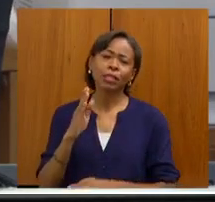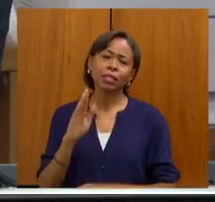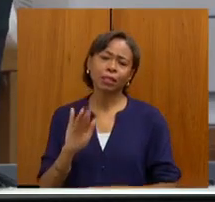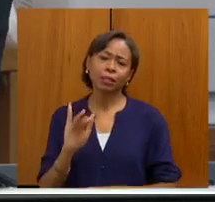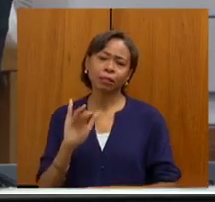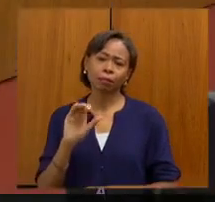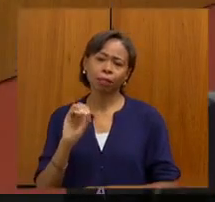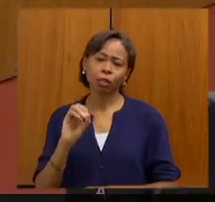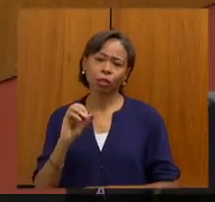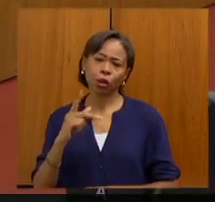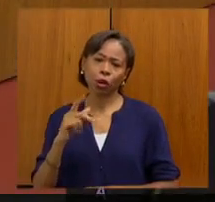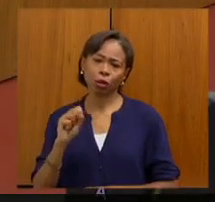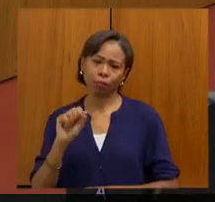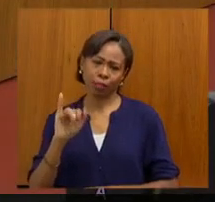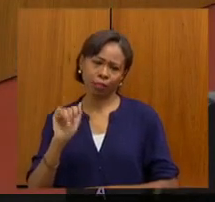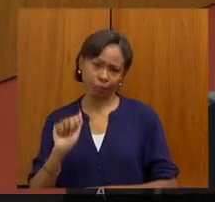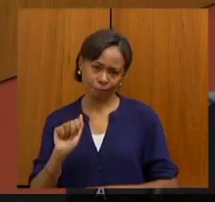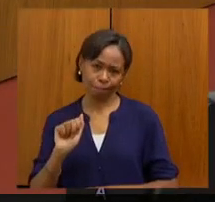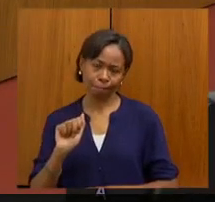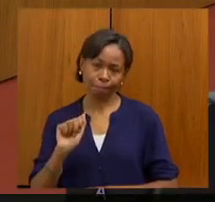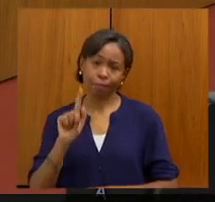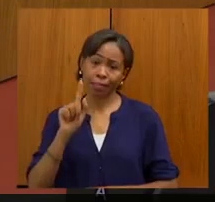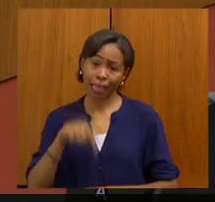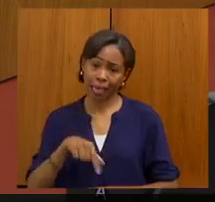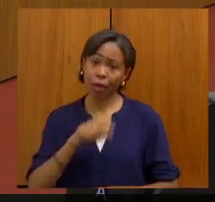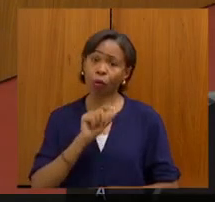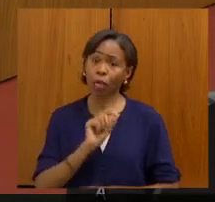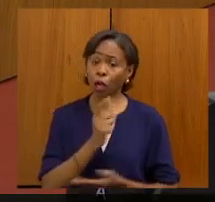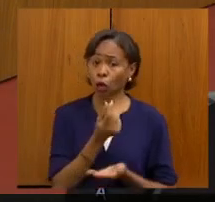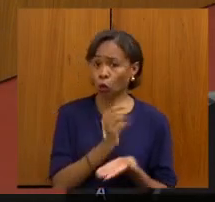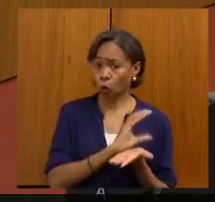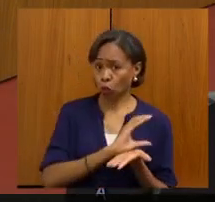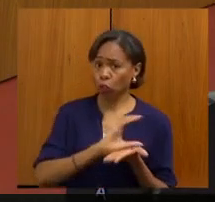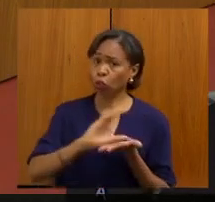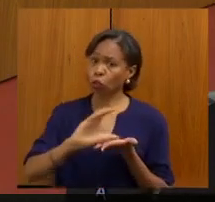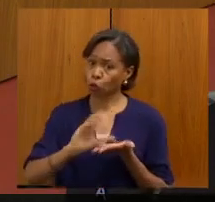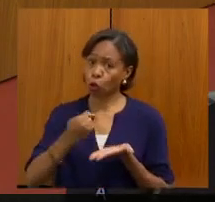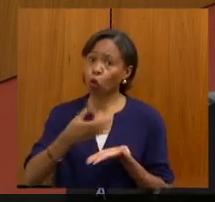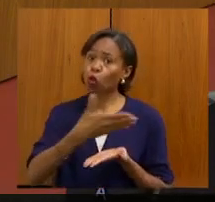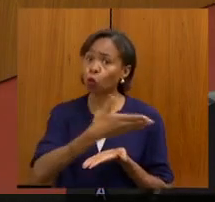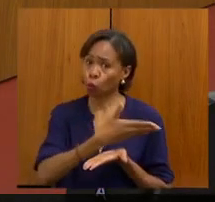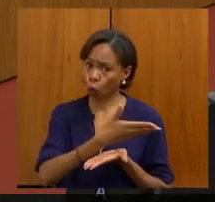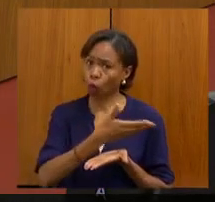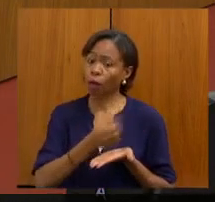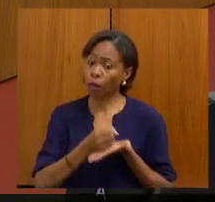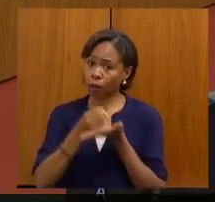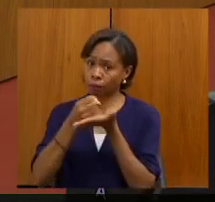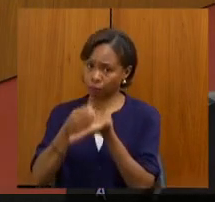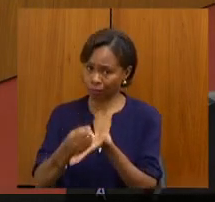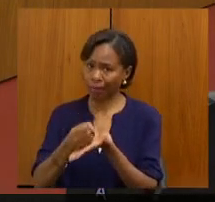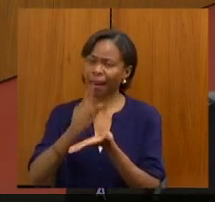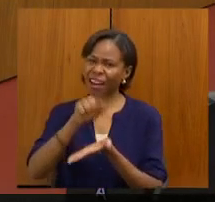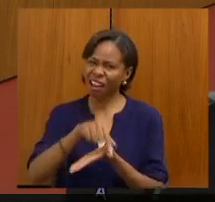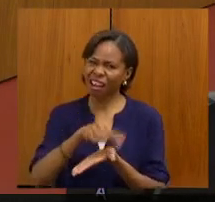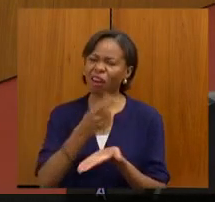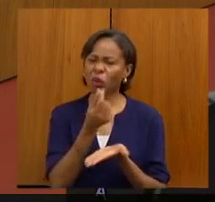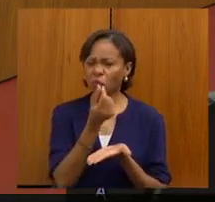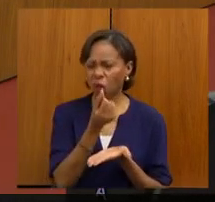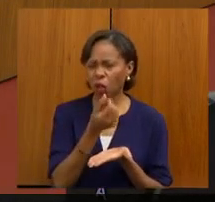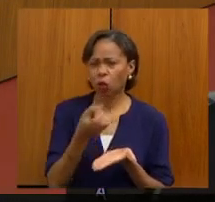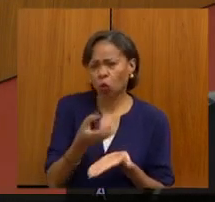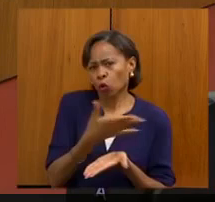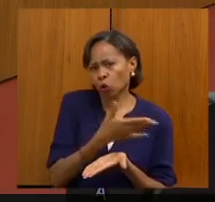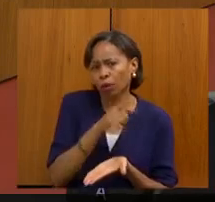novo que vai chegar para financiar, provavelmente, uma tabela nova. A gente sabe que o subfinanciamento do Ministério da Saúde